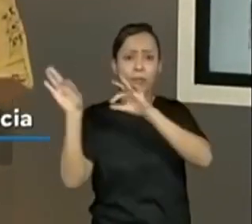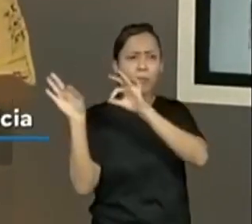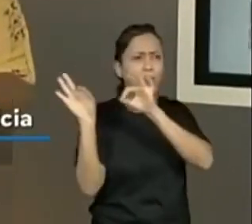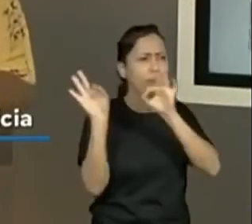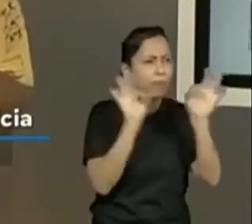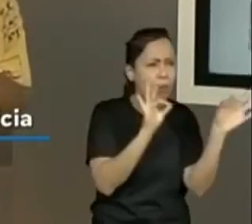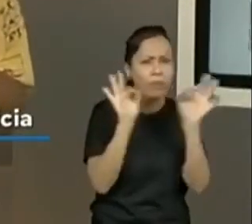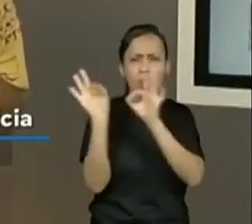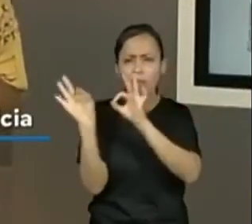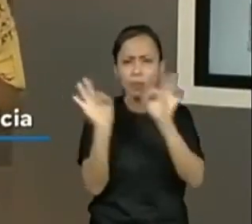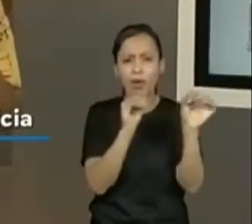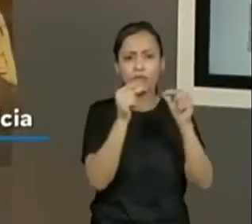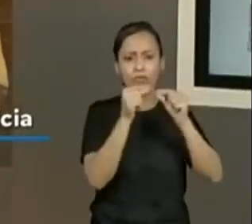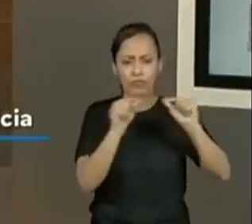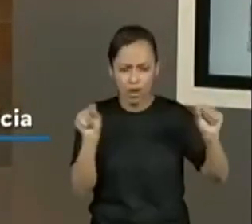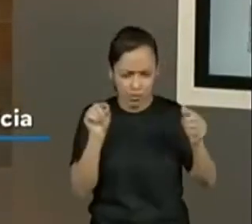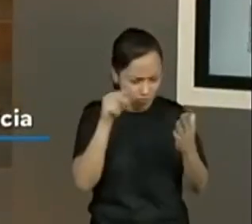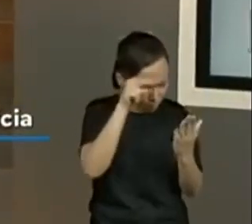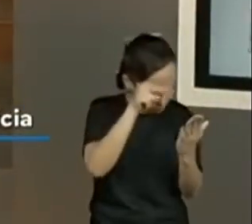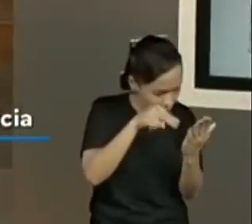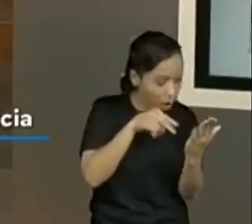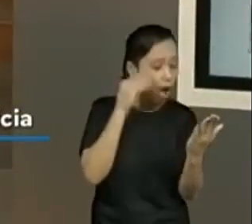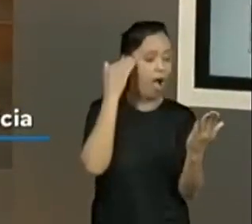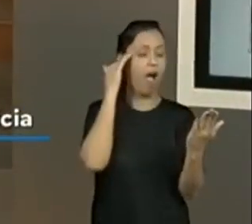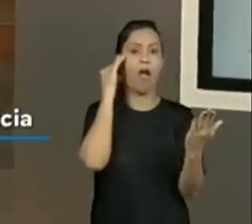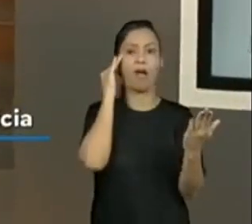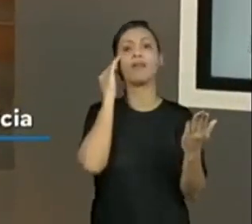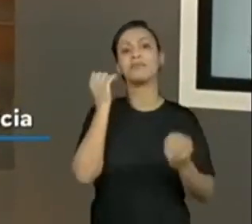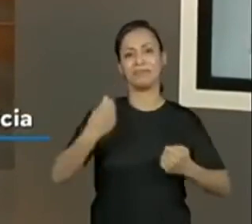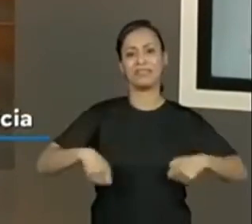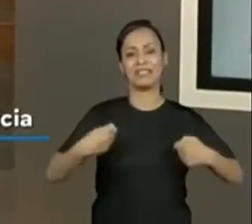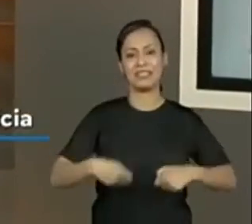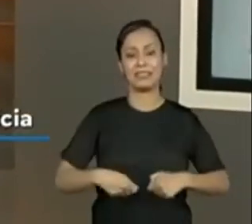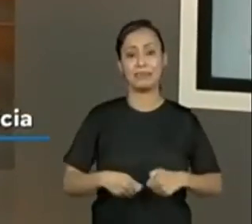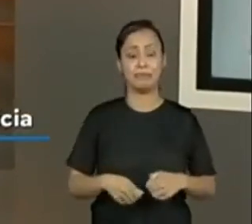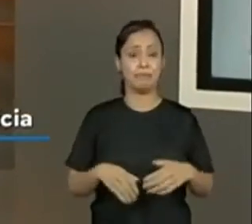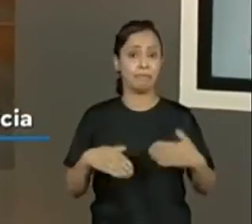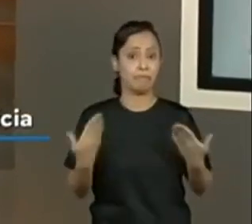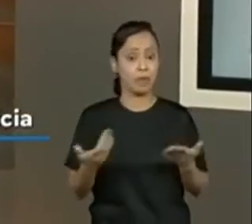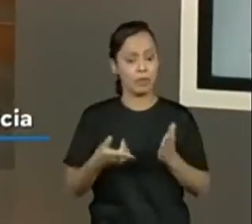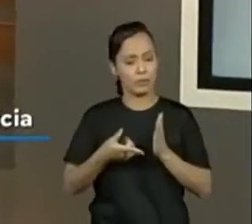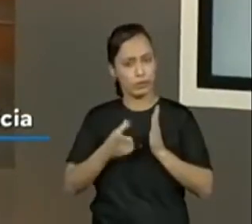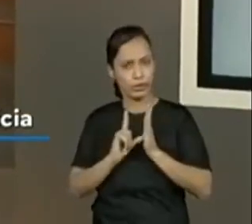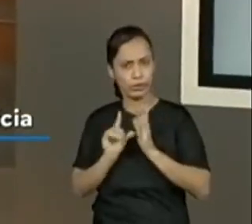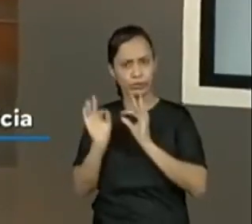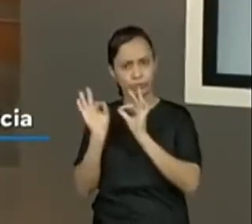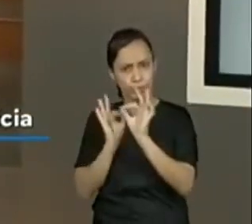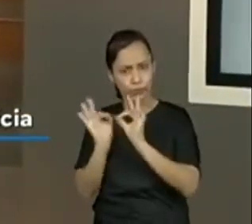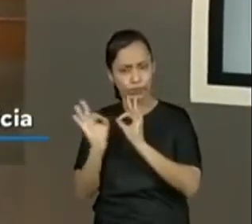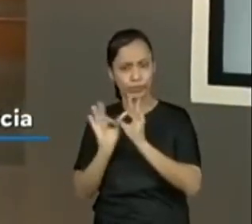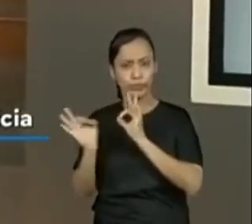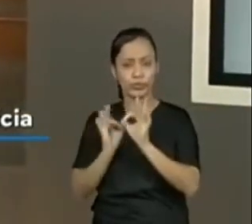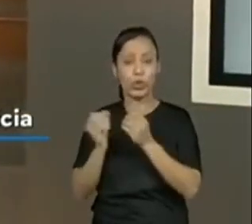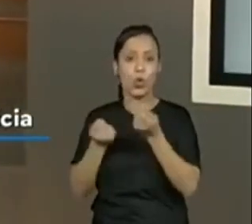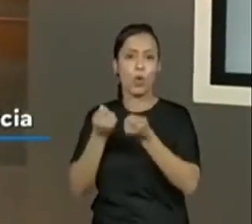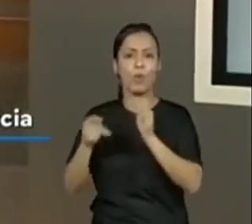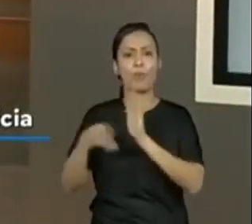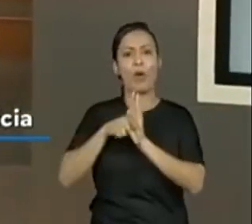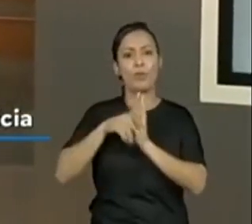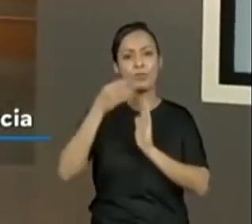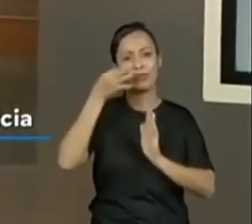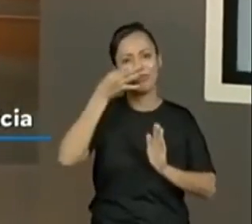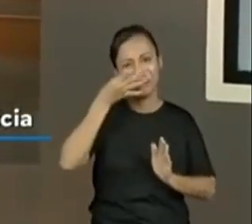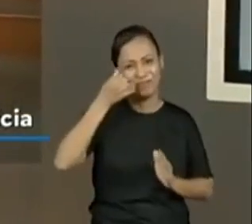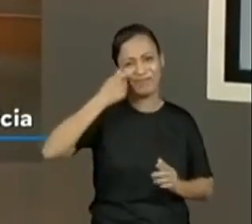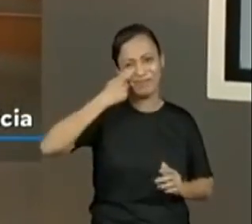estivéssemos na sala de aula, porque esse material foi elaborado, pensando nas aulas presenciais, nós já teríamos recolhido